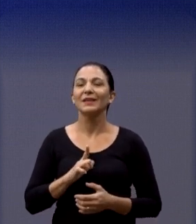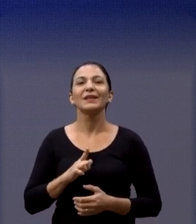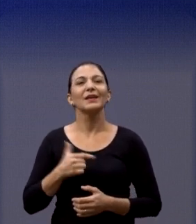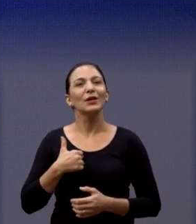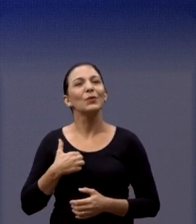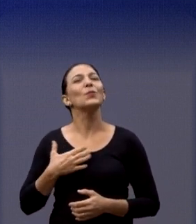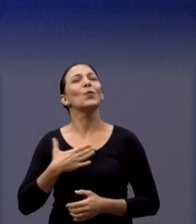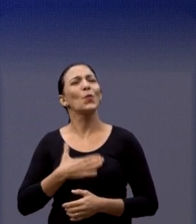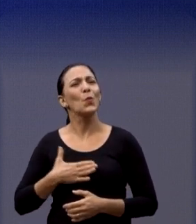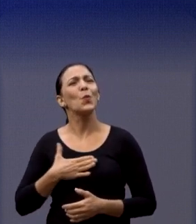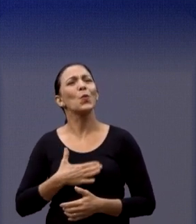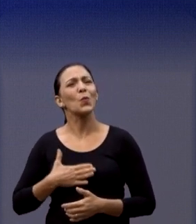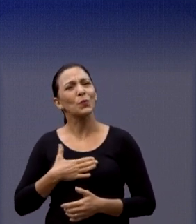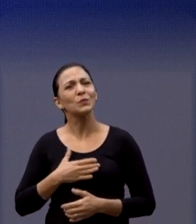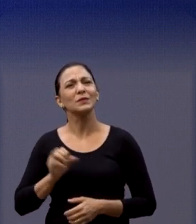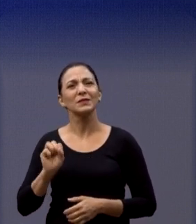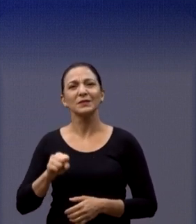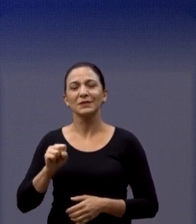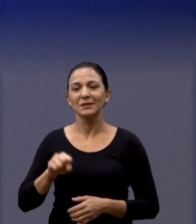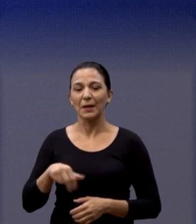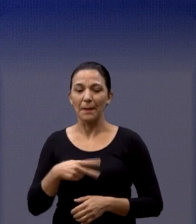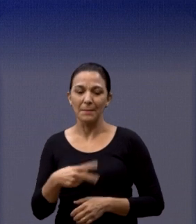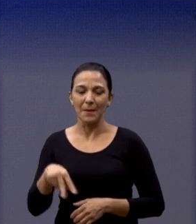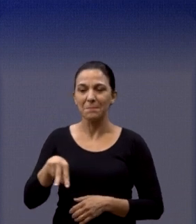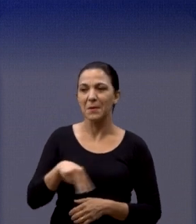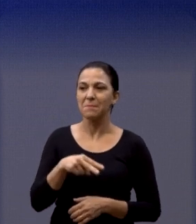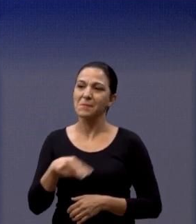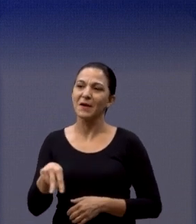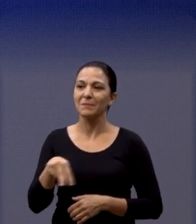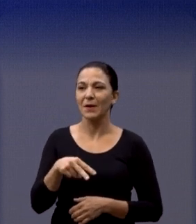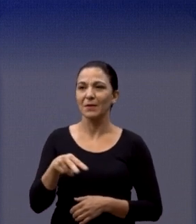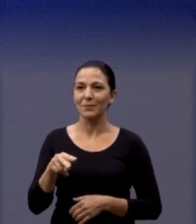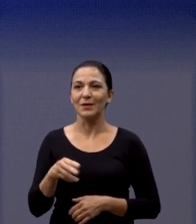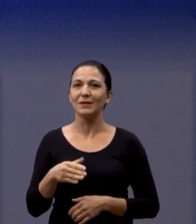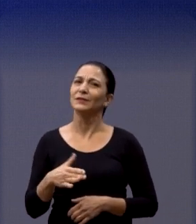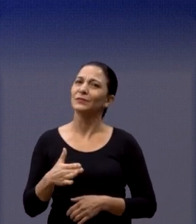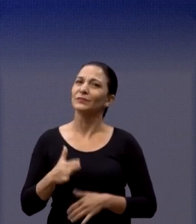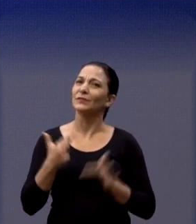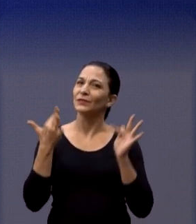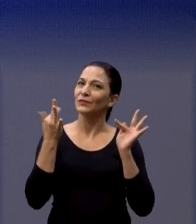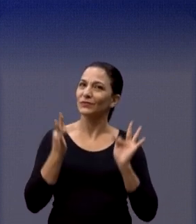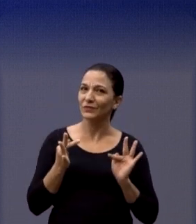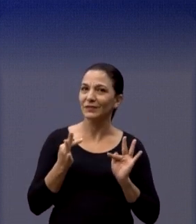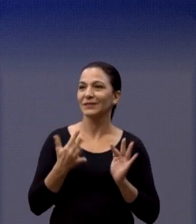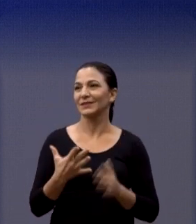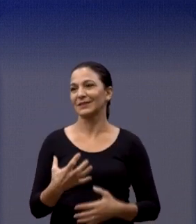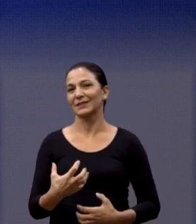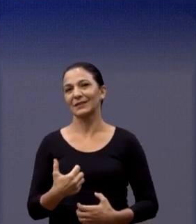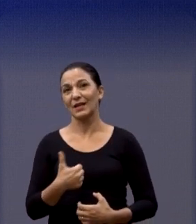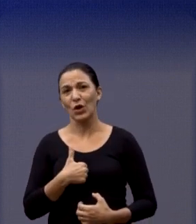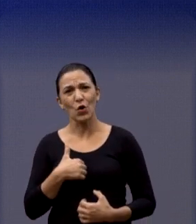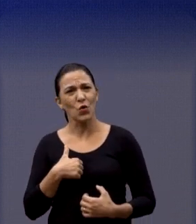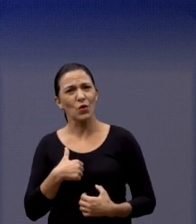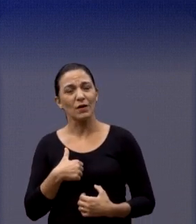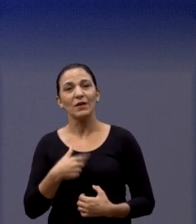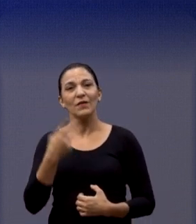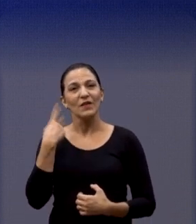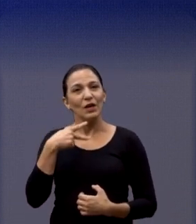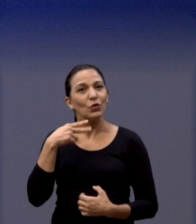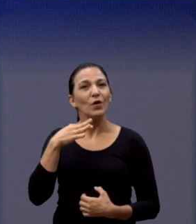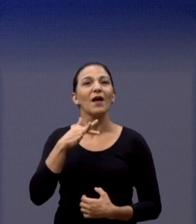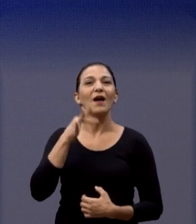gostei, Fabi, de ter sambado. Não, de ter sambado. Não, não tem vergonha. Tem que